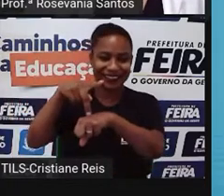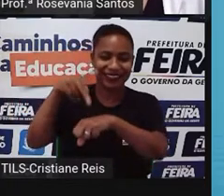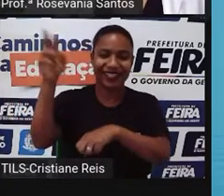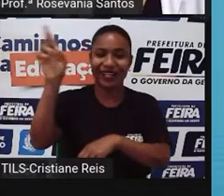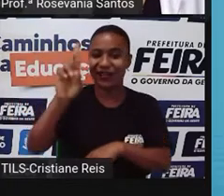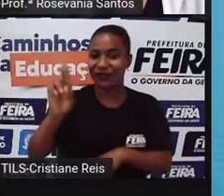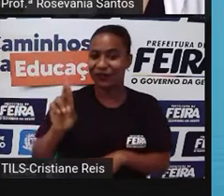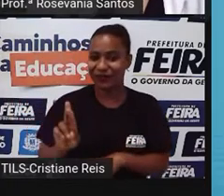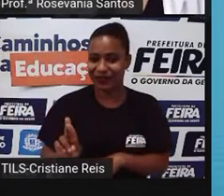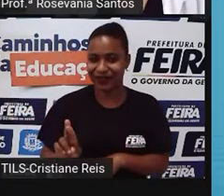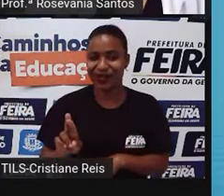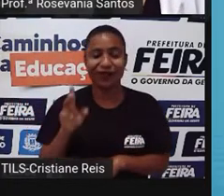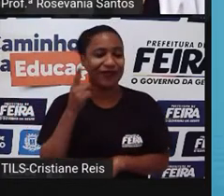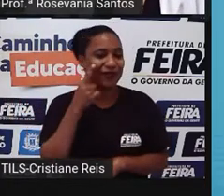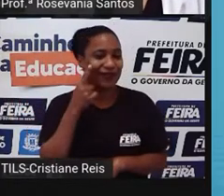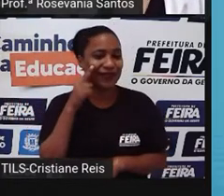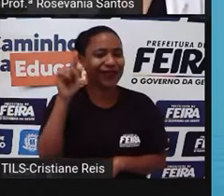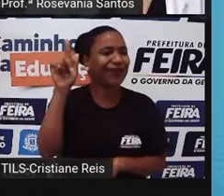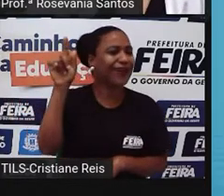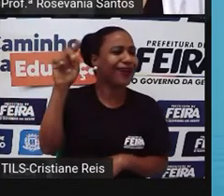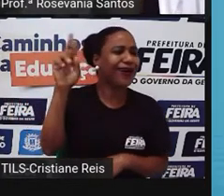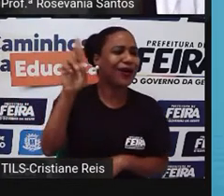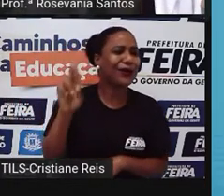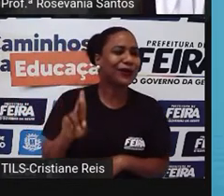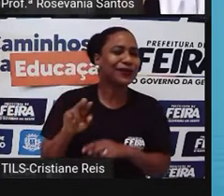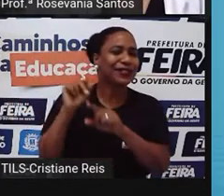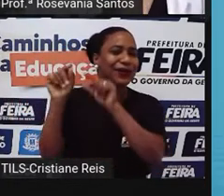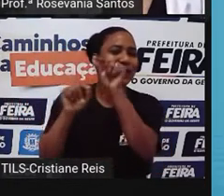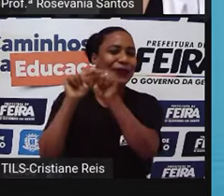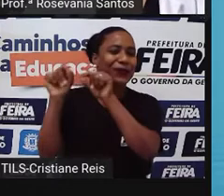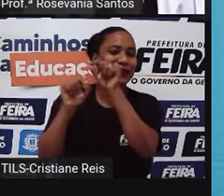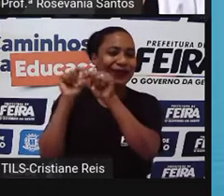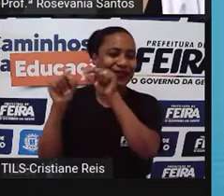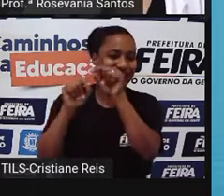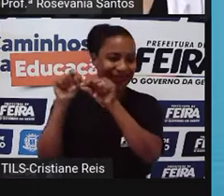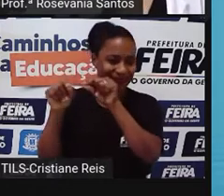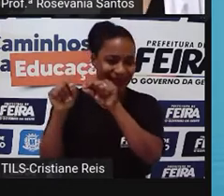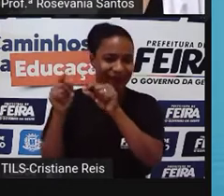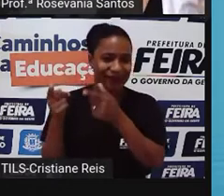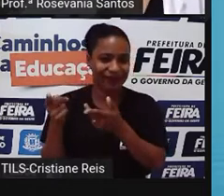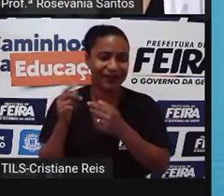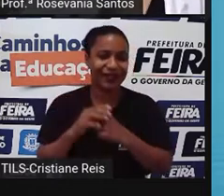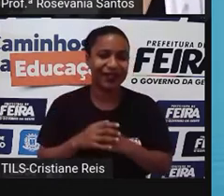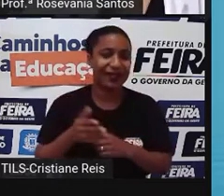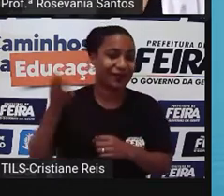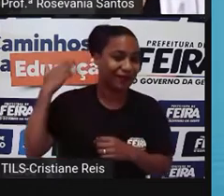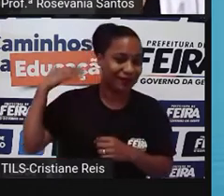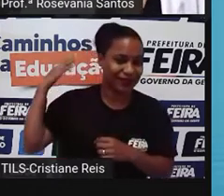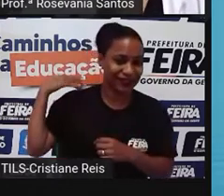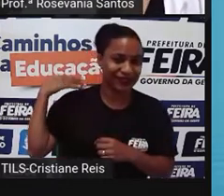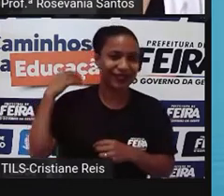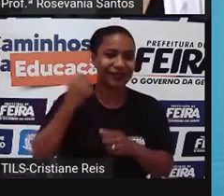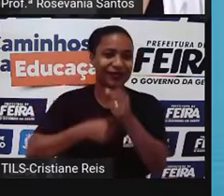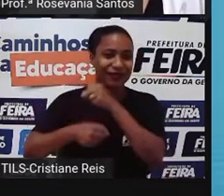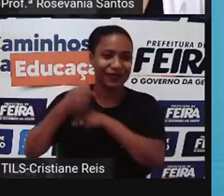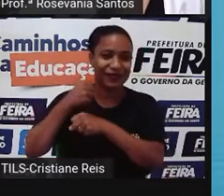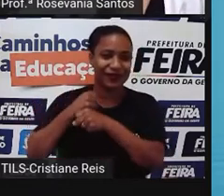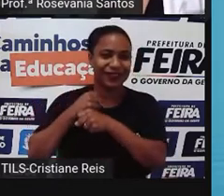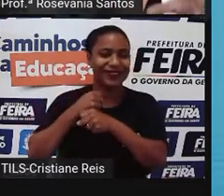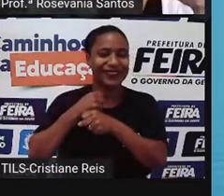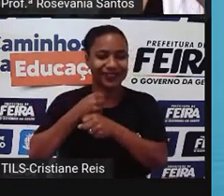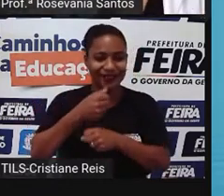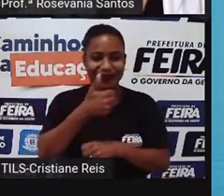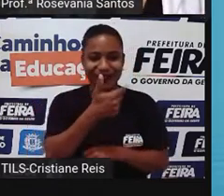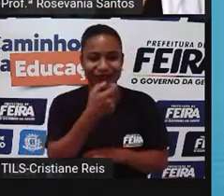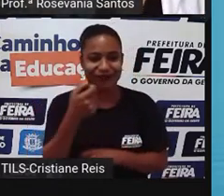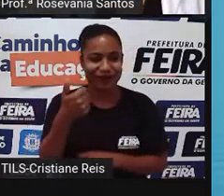algumas coisinhas, algumas particularidades sobre a Rússia. É claro que no período da Copa, né? Que ocorreu na Rússia lá em 2018, a gente